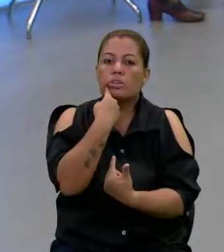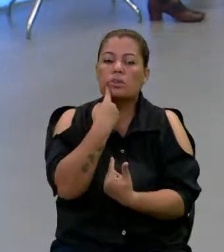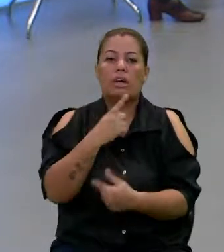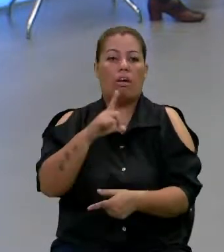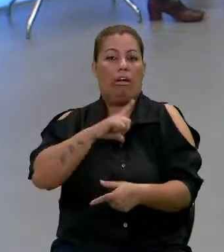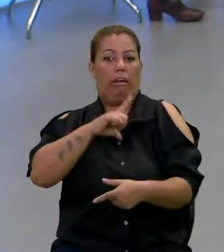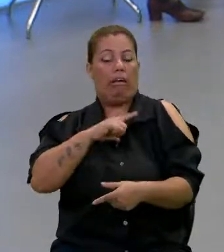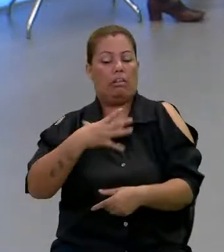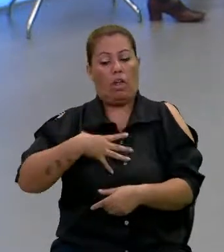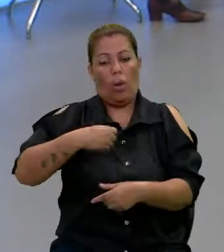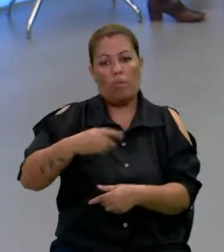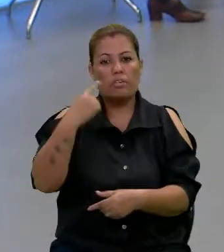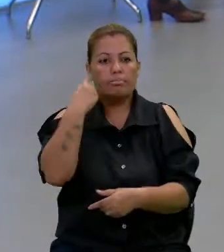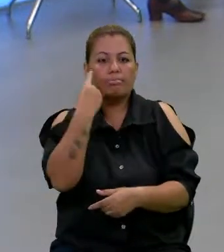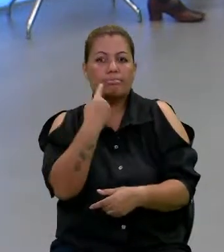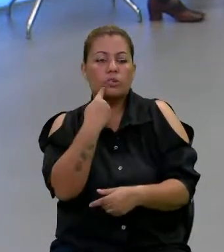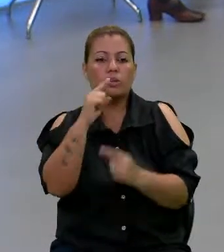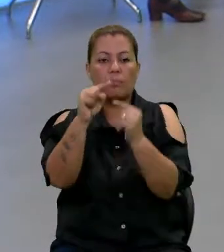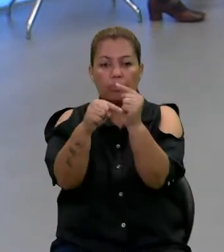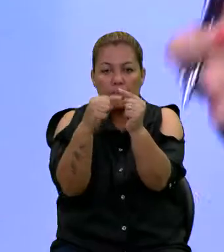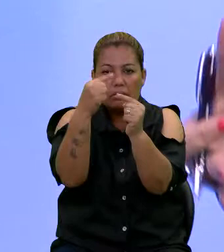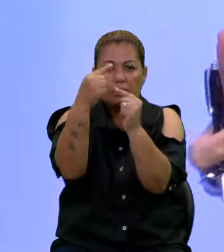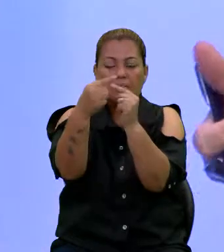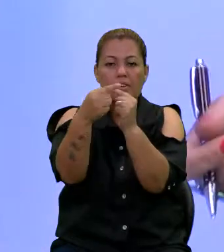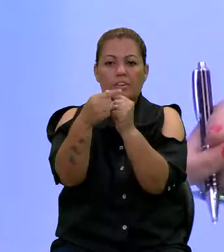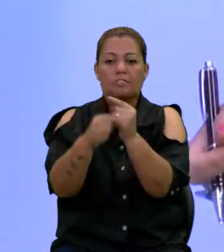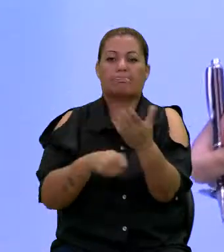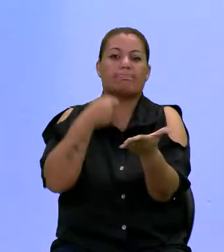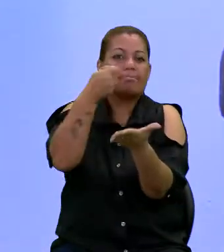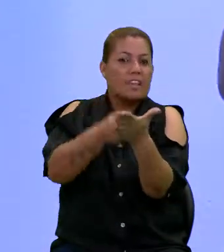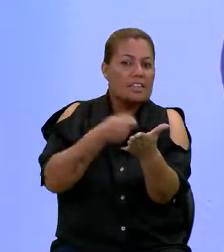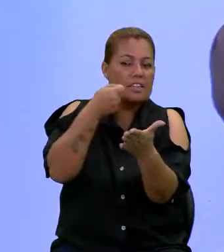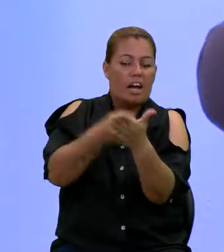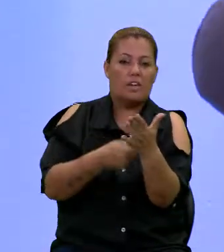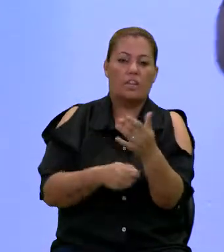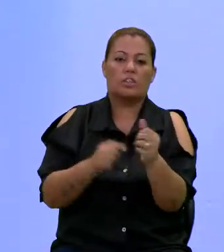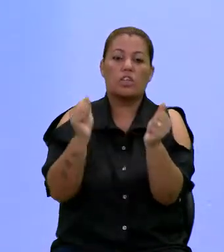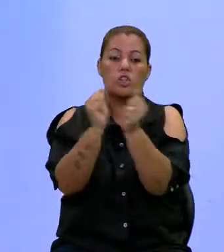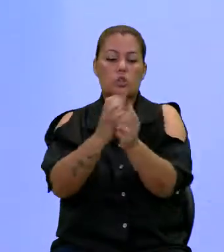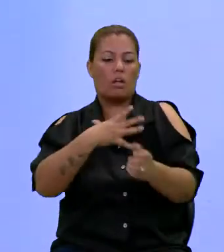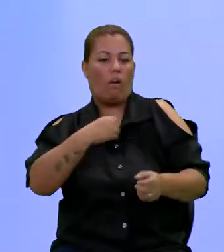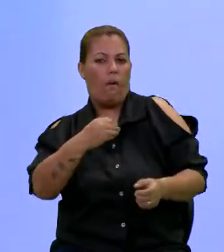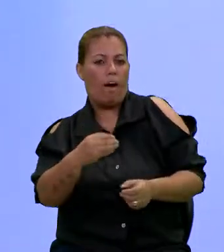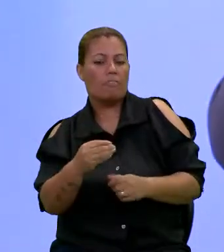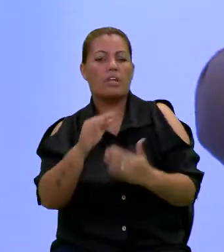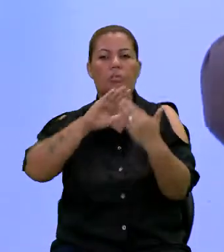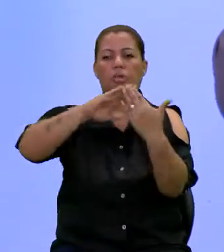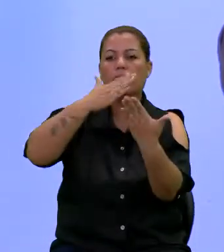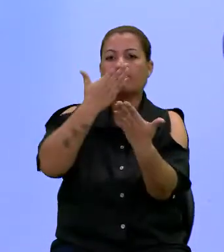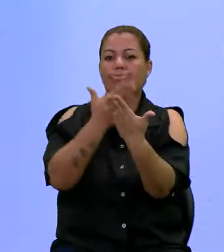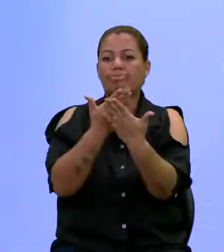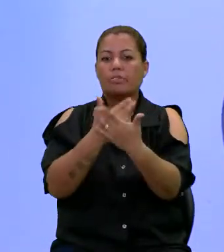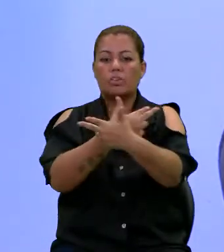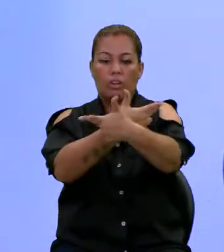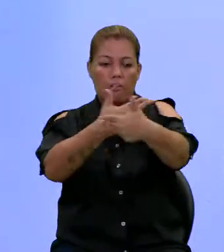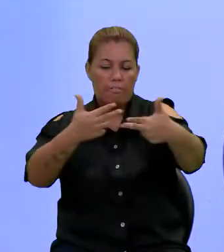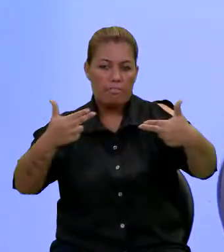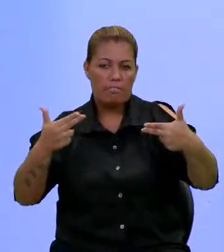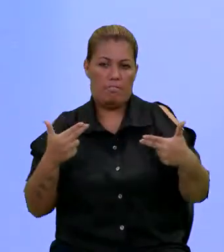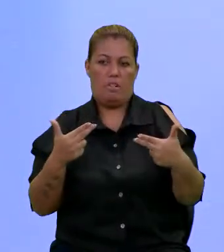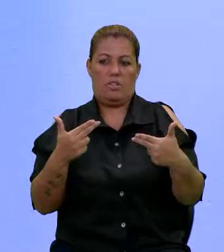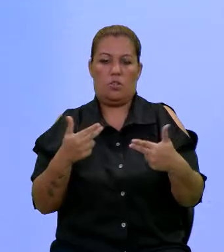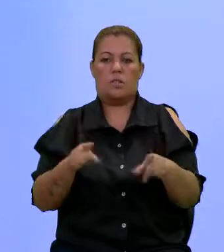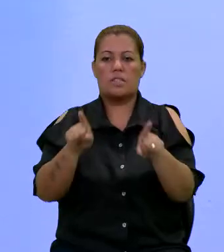tem uma filha surda e depois disso saiu à luta com a filha para arrumar escola e por aí vai.